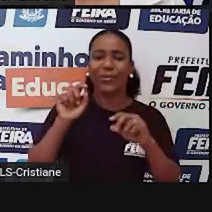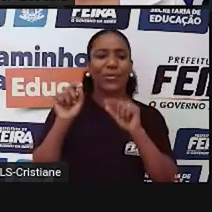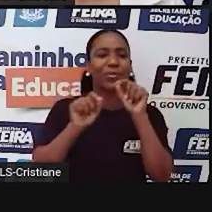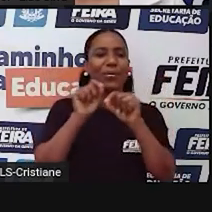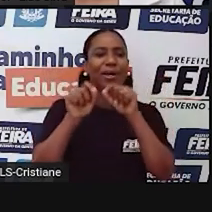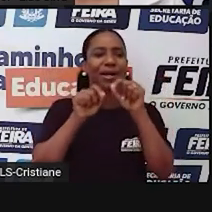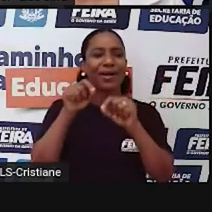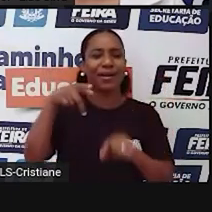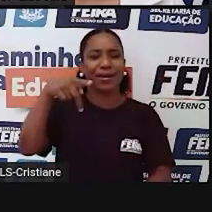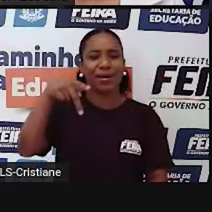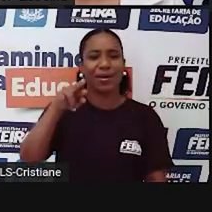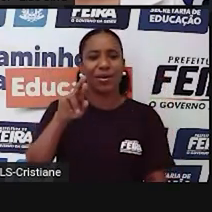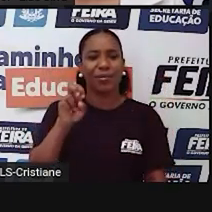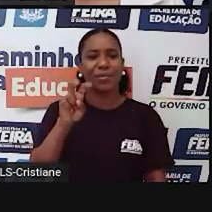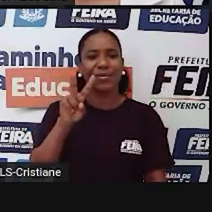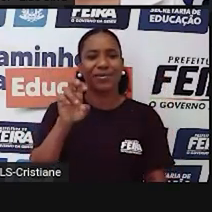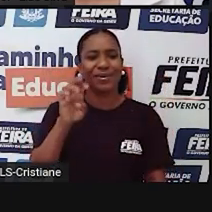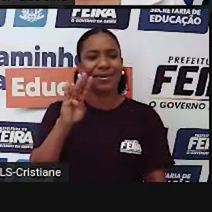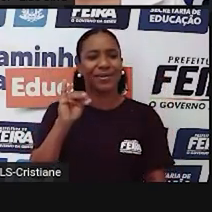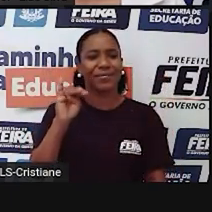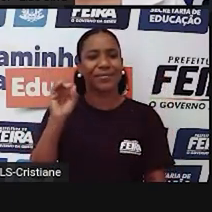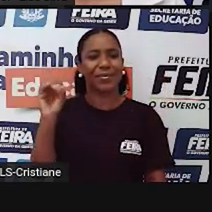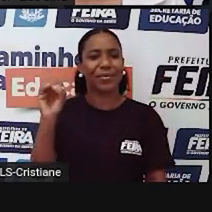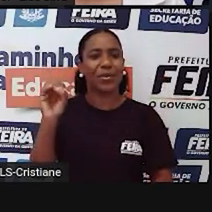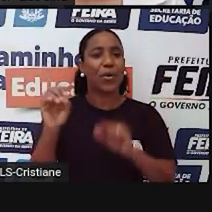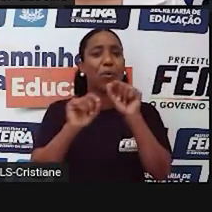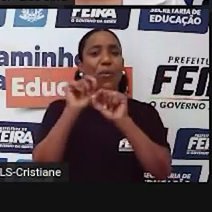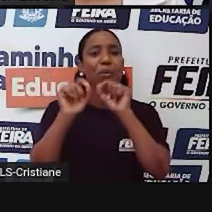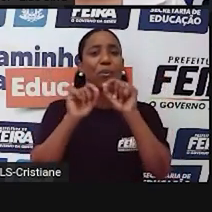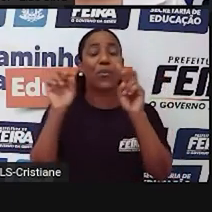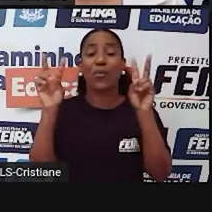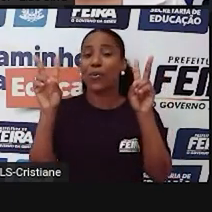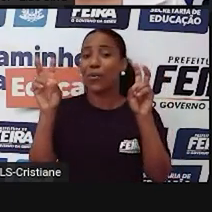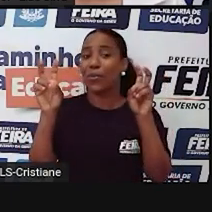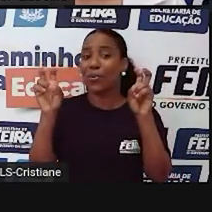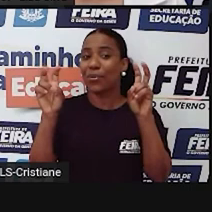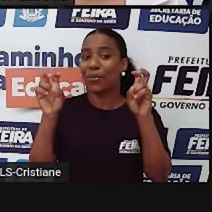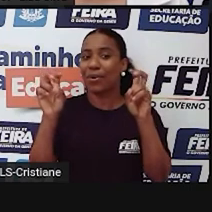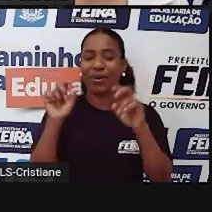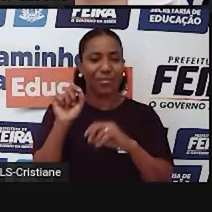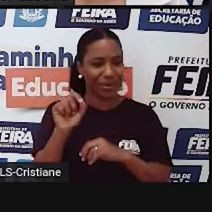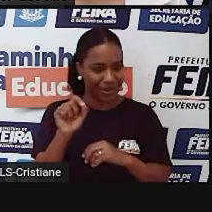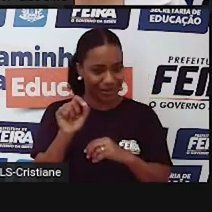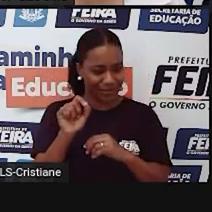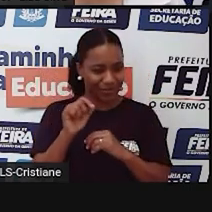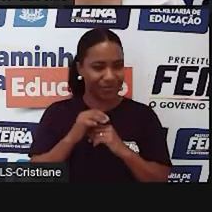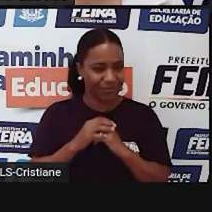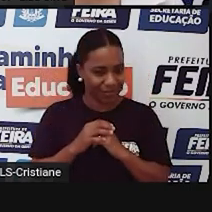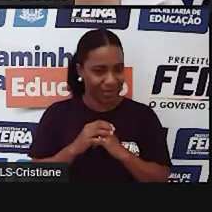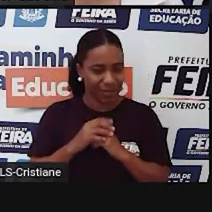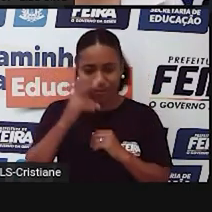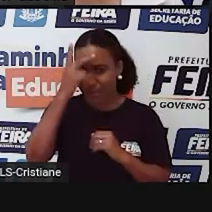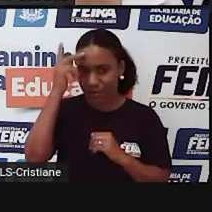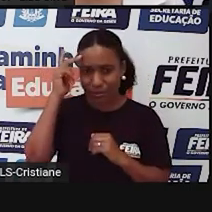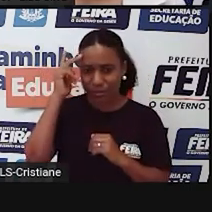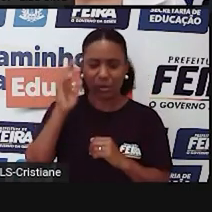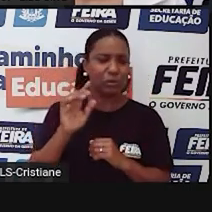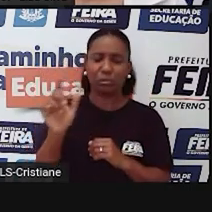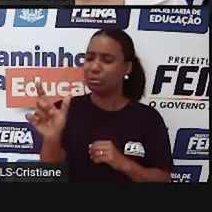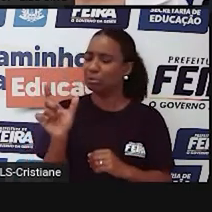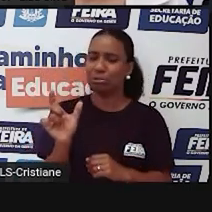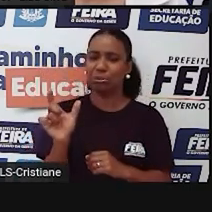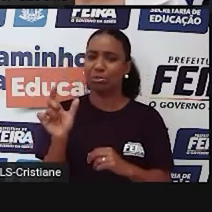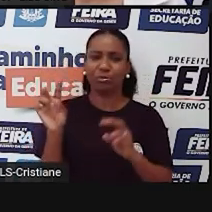O que será um provérbio? Qual é o objetivo das pessoas quando utilizam provérbios?